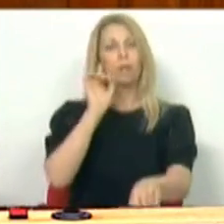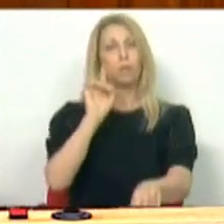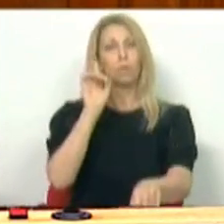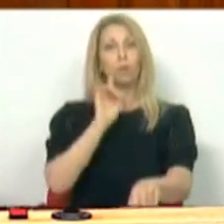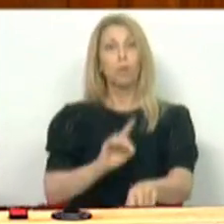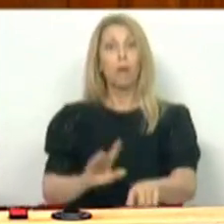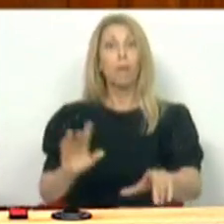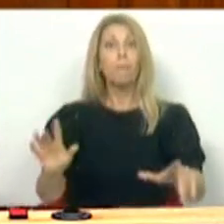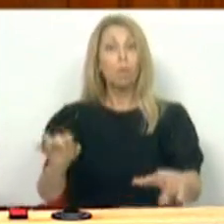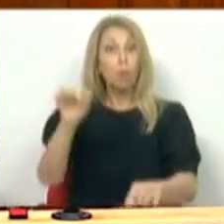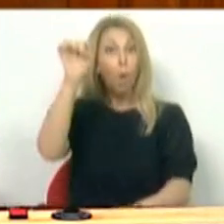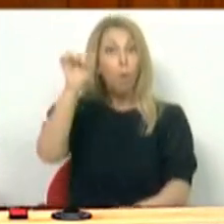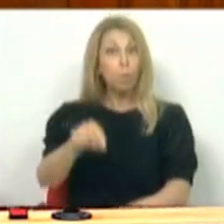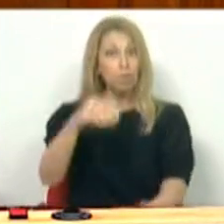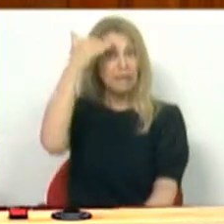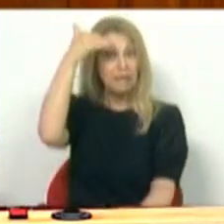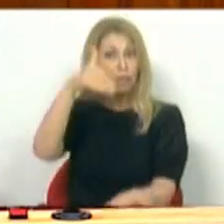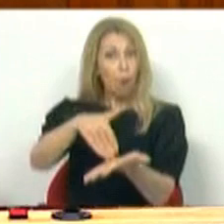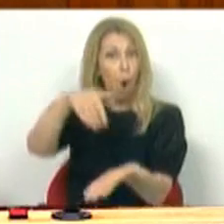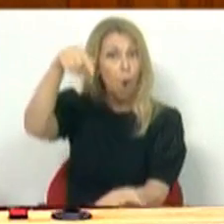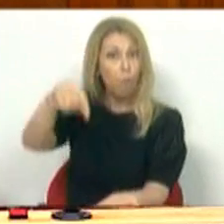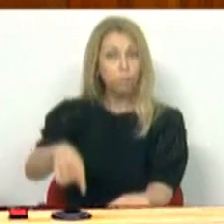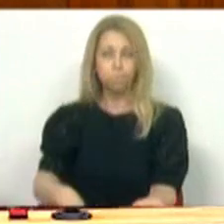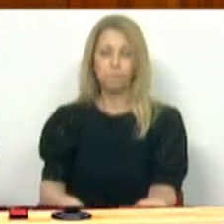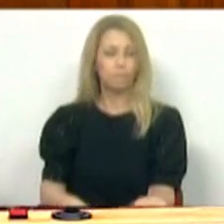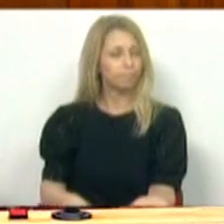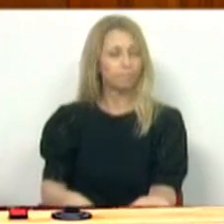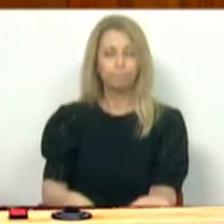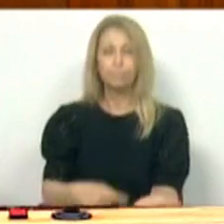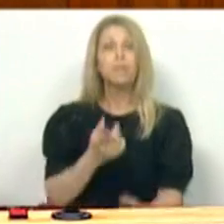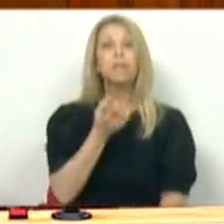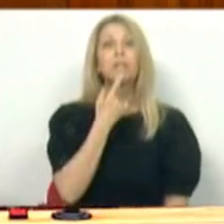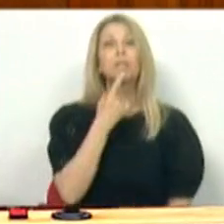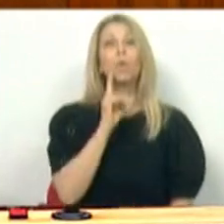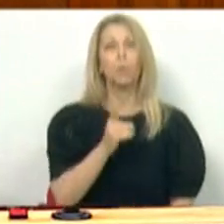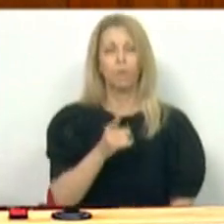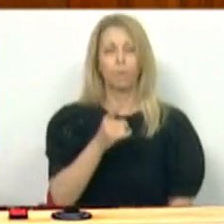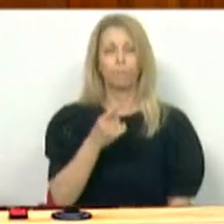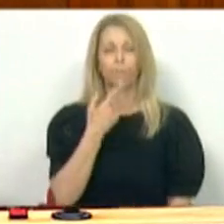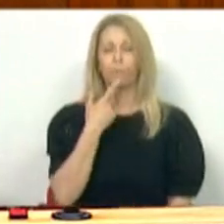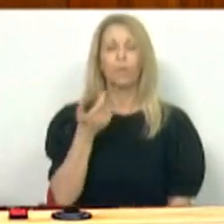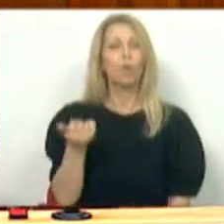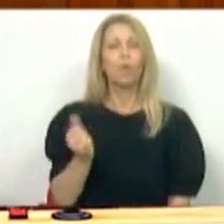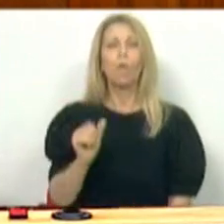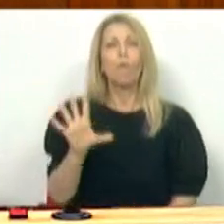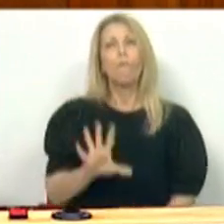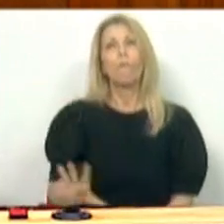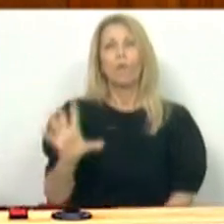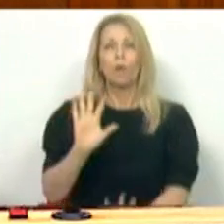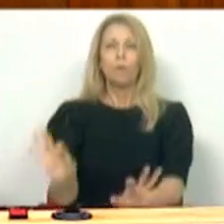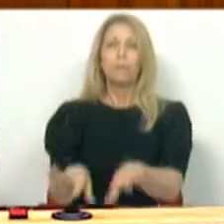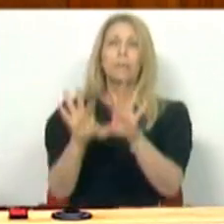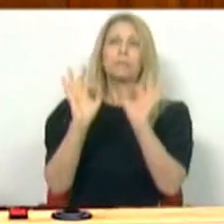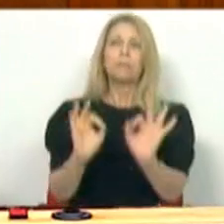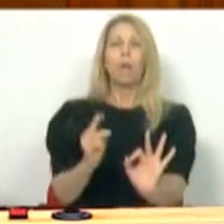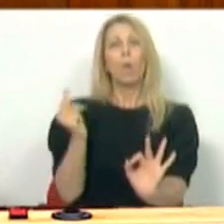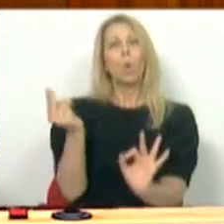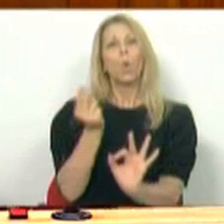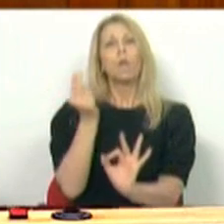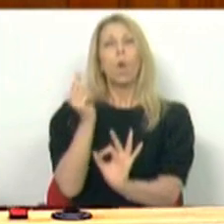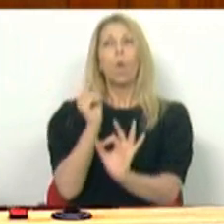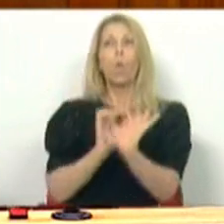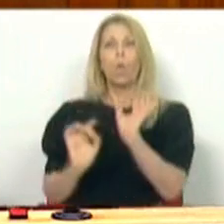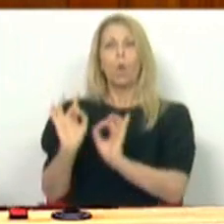consequências imediatas. Significa isto que não pode ser uma forma do que a União Europeia lavar a sua